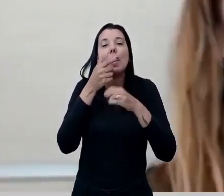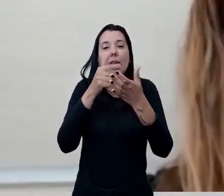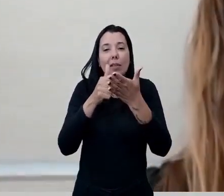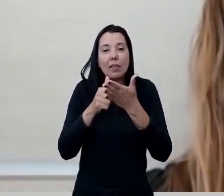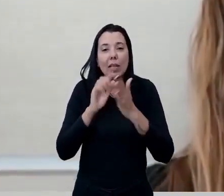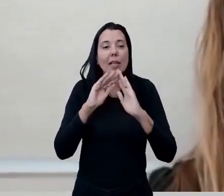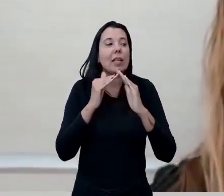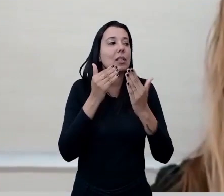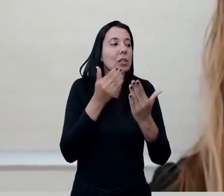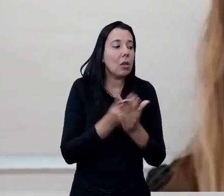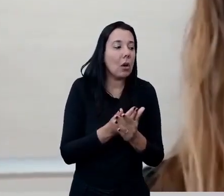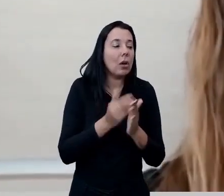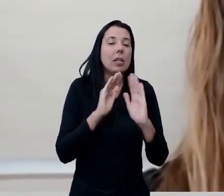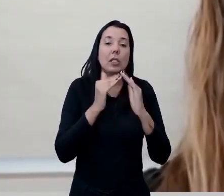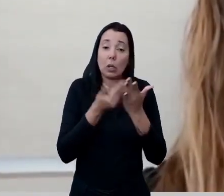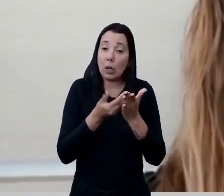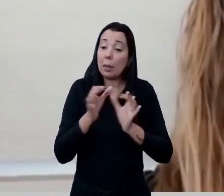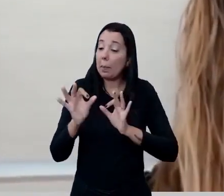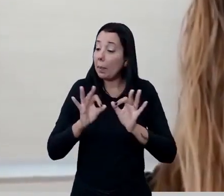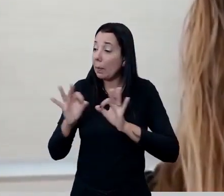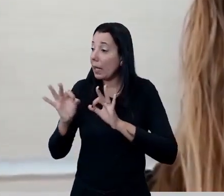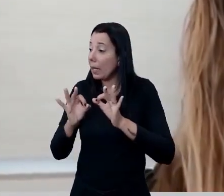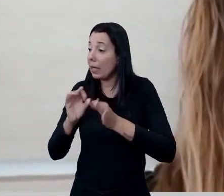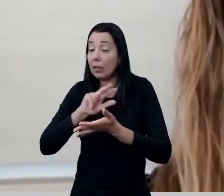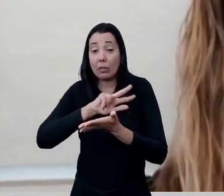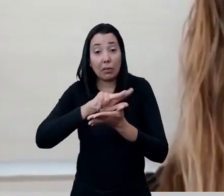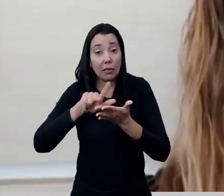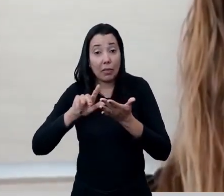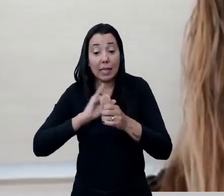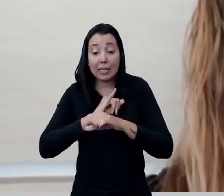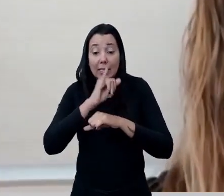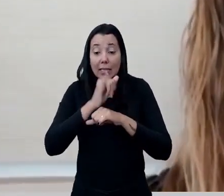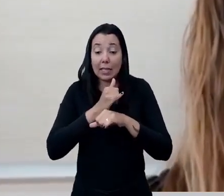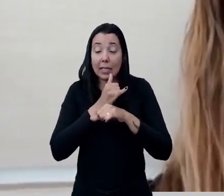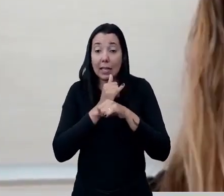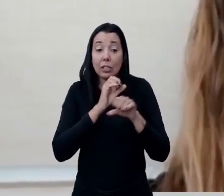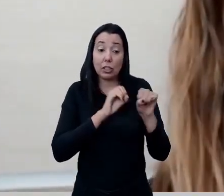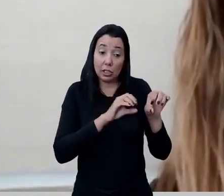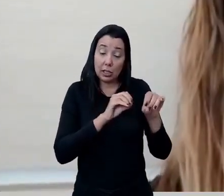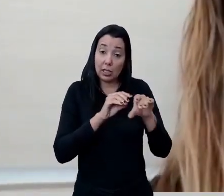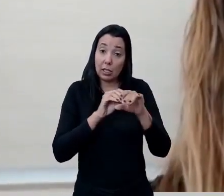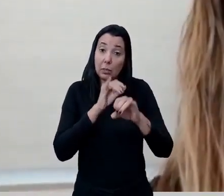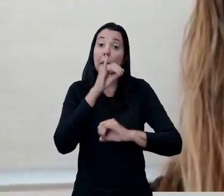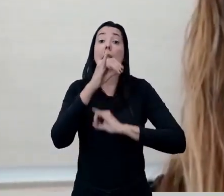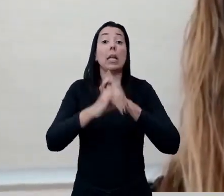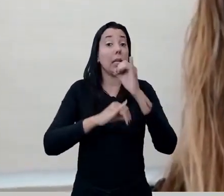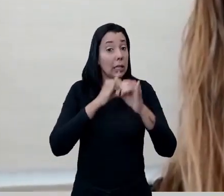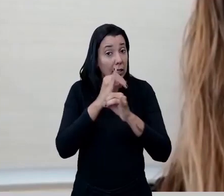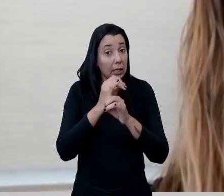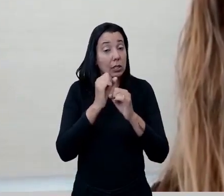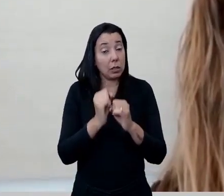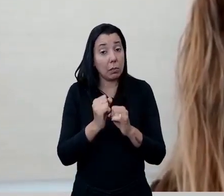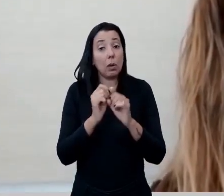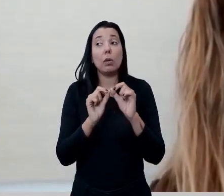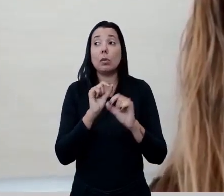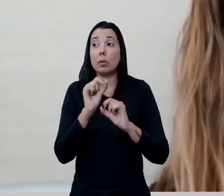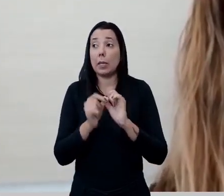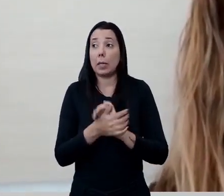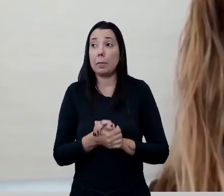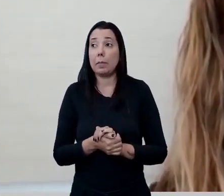escola. A escola está preparando várias estratégias educacionais online para vocês, para que a gente possa